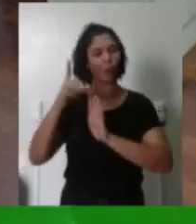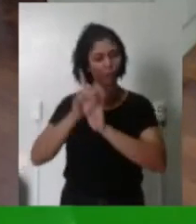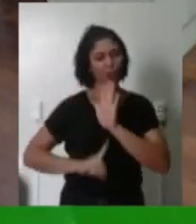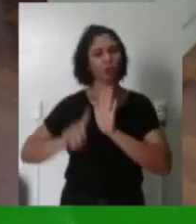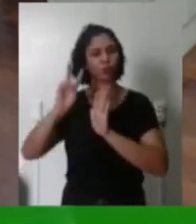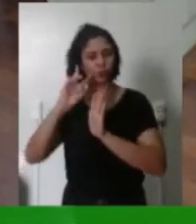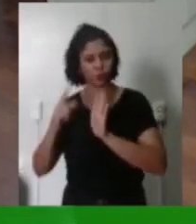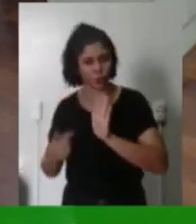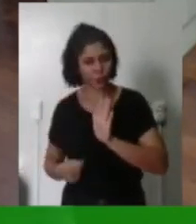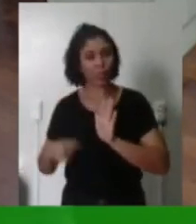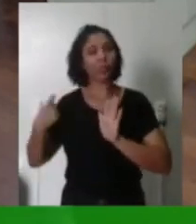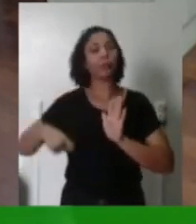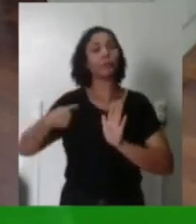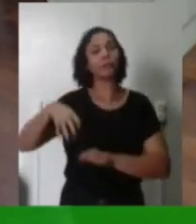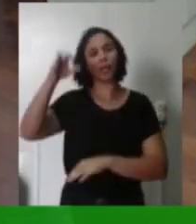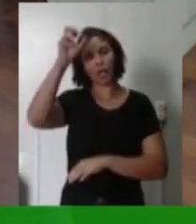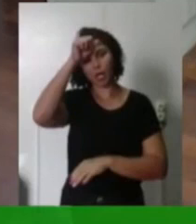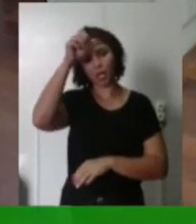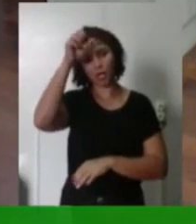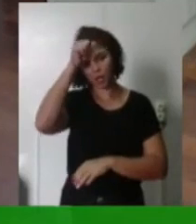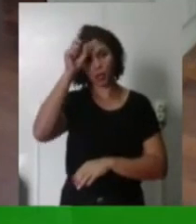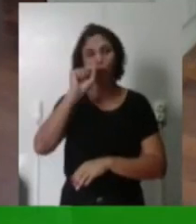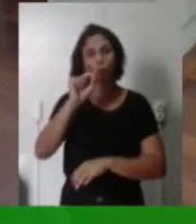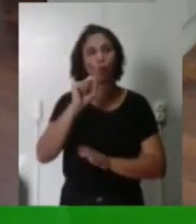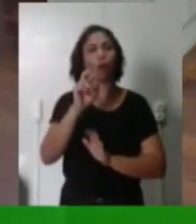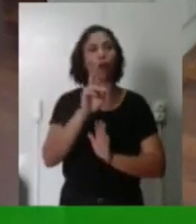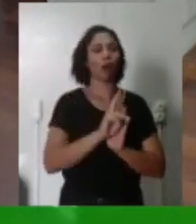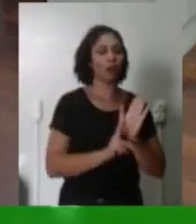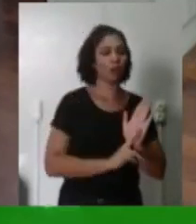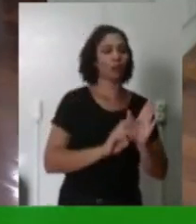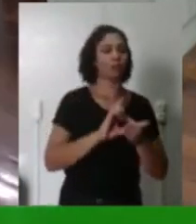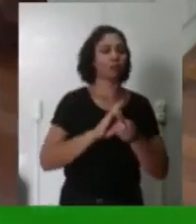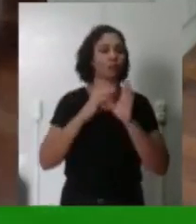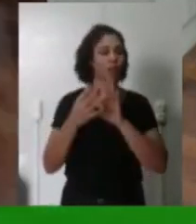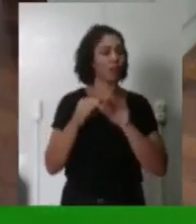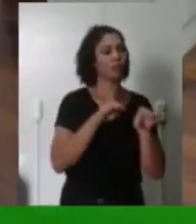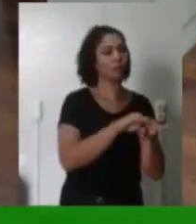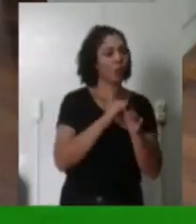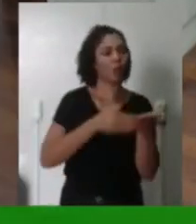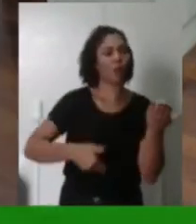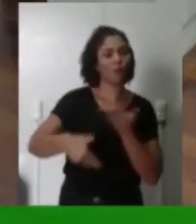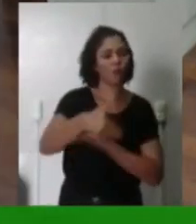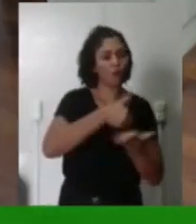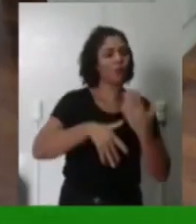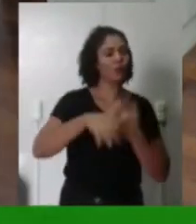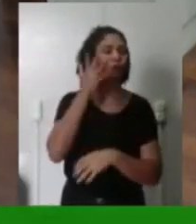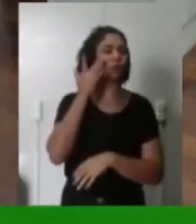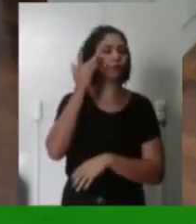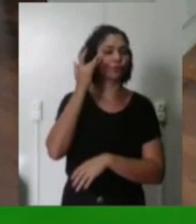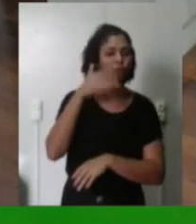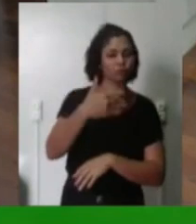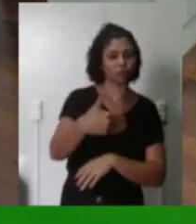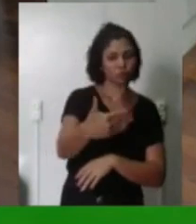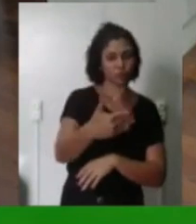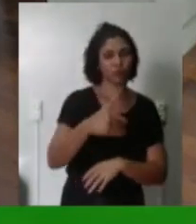reaprender Padrões democráticos De convivência cotidiana Esse é o nosso grande